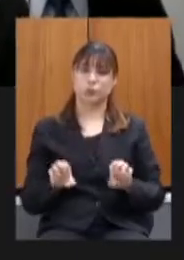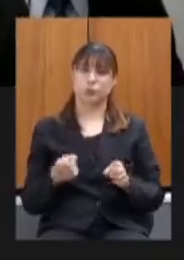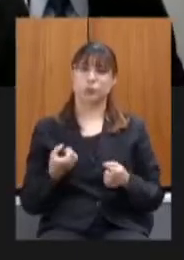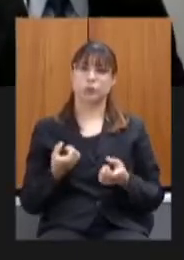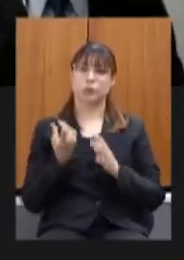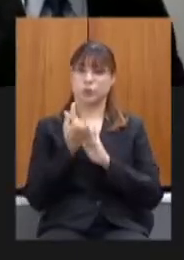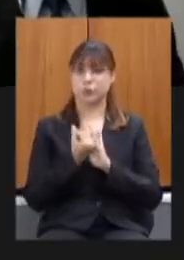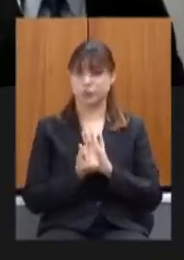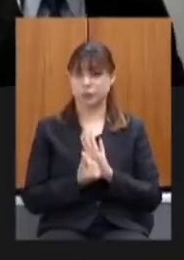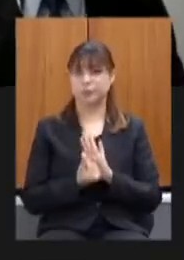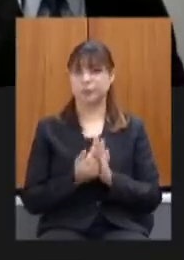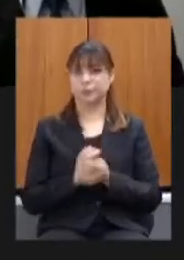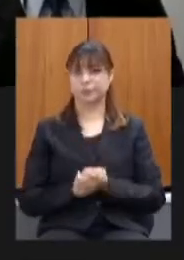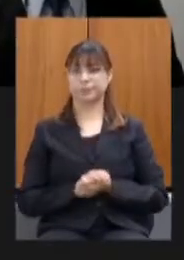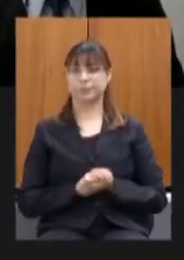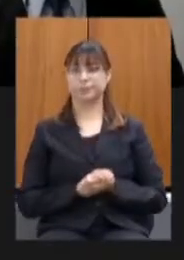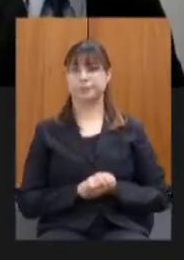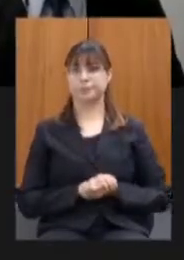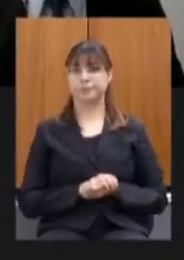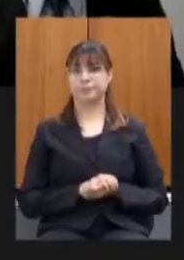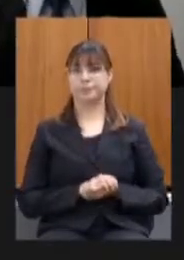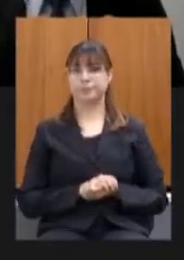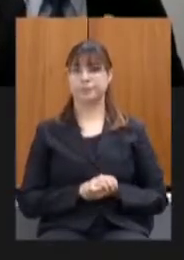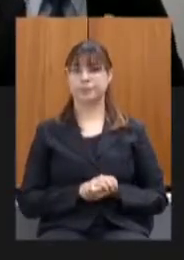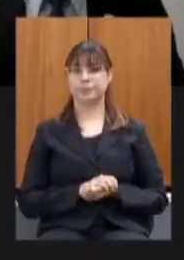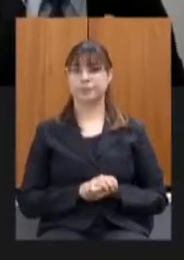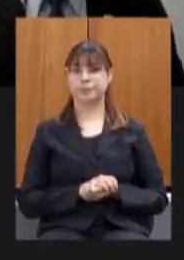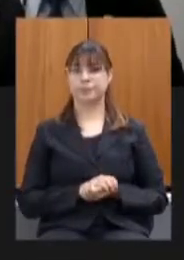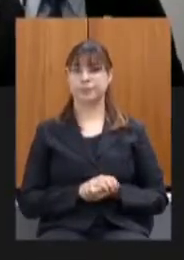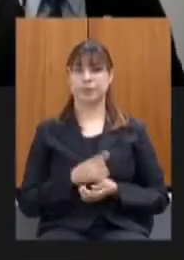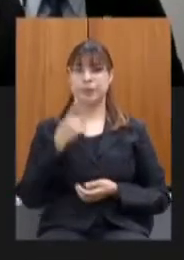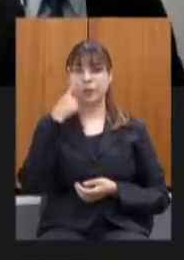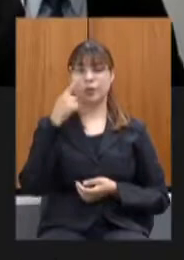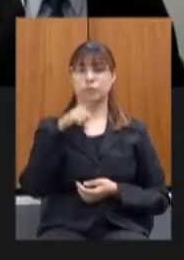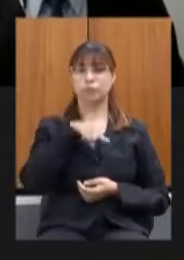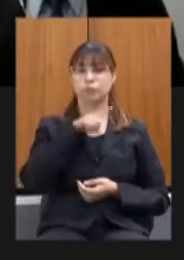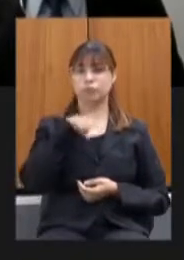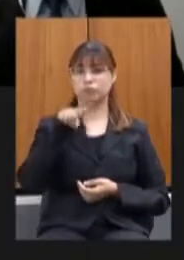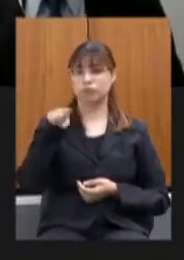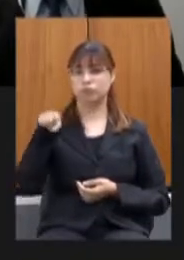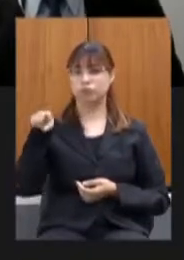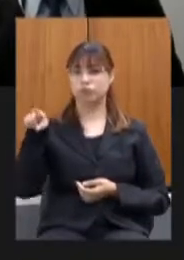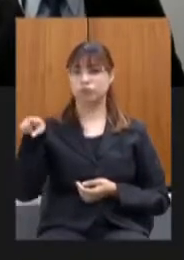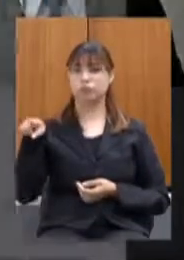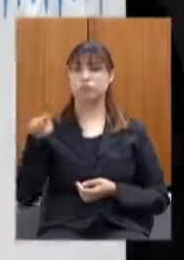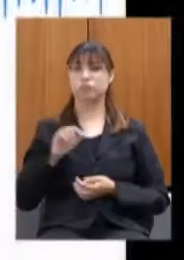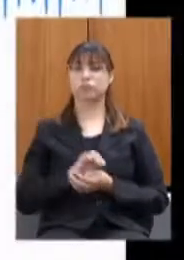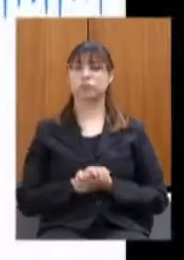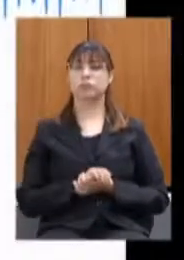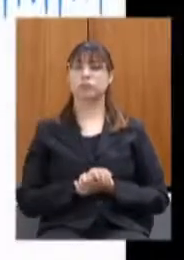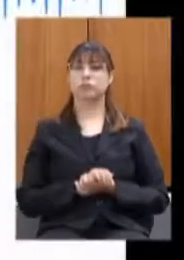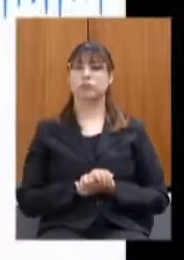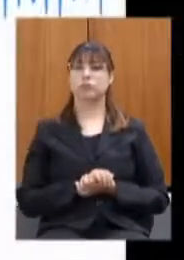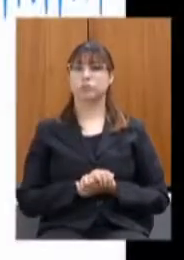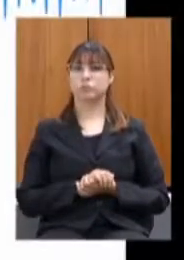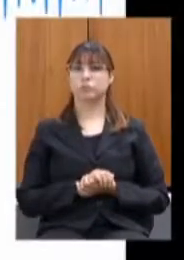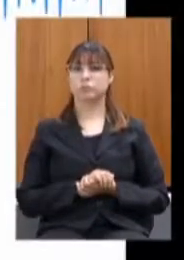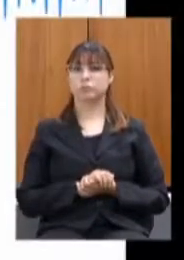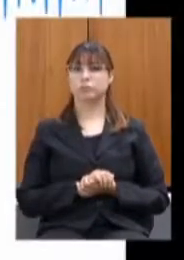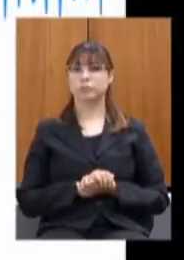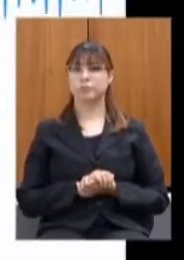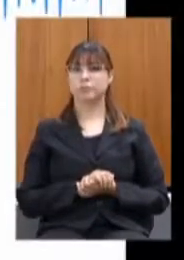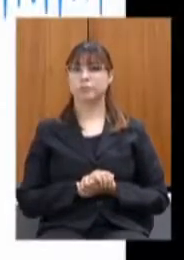orçamento por favor o próximo aqui aqui é um pouco de alento dentro dessa situação